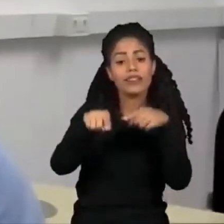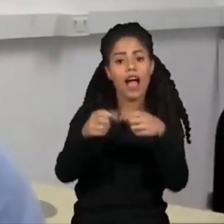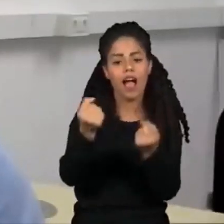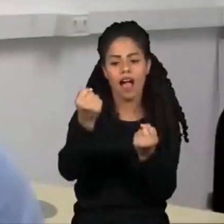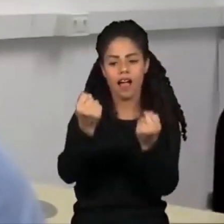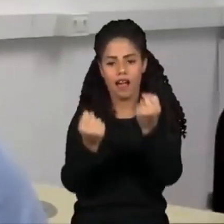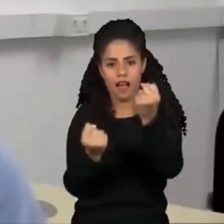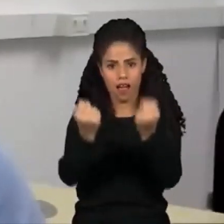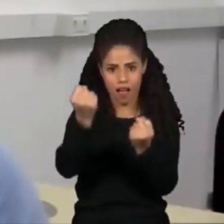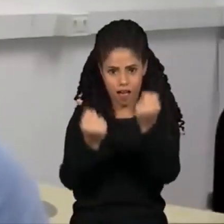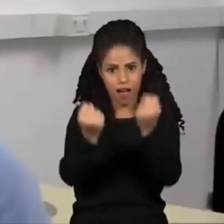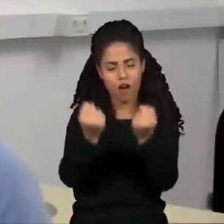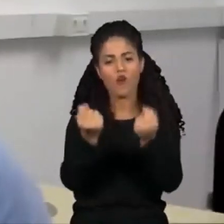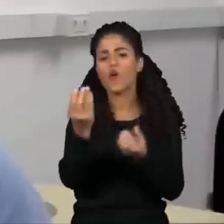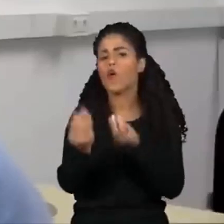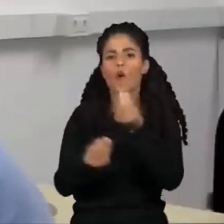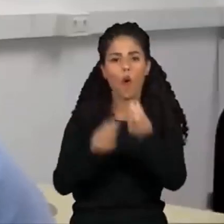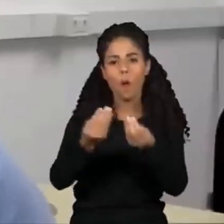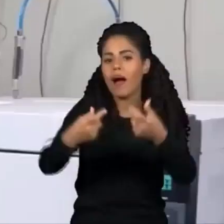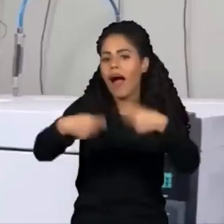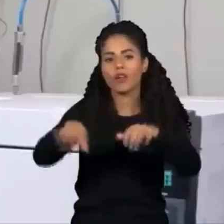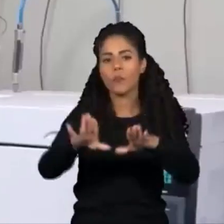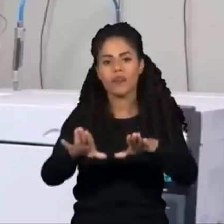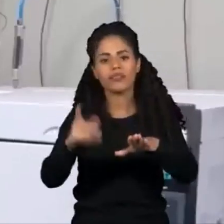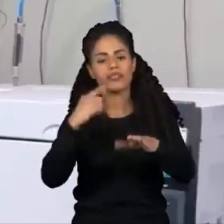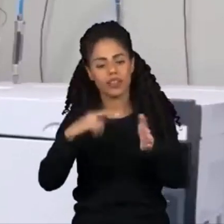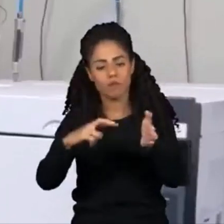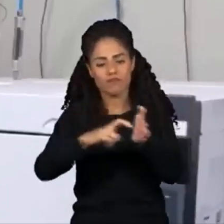elétrico, sem a necessidade das baterias.